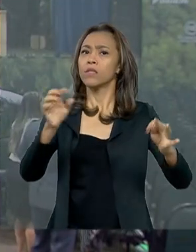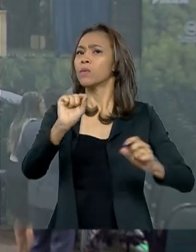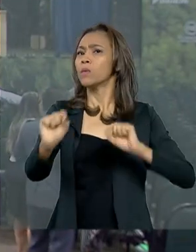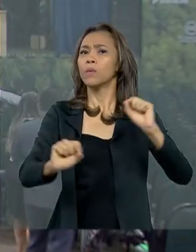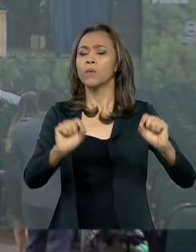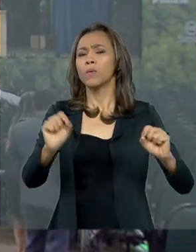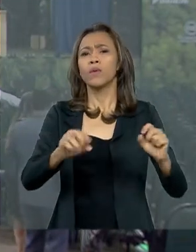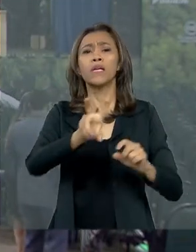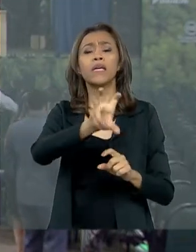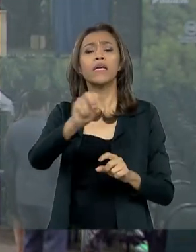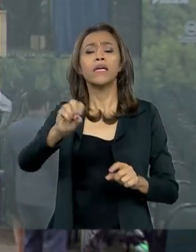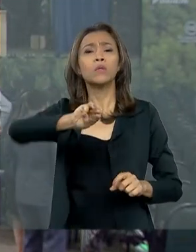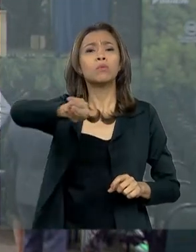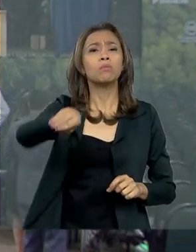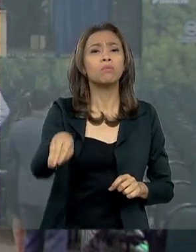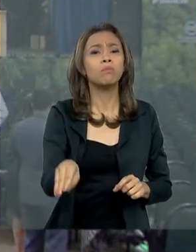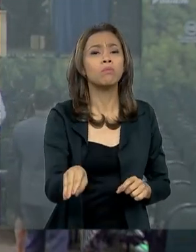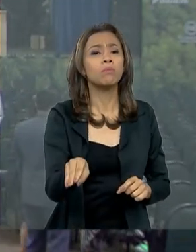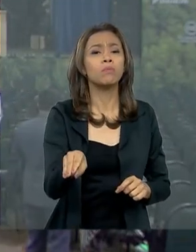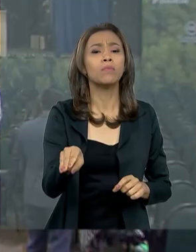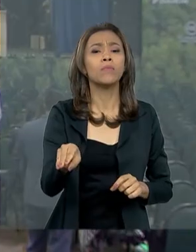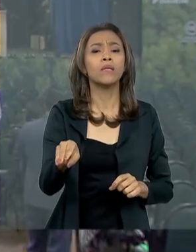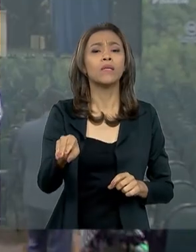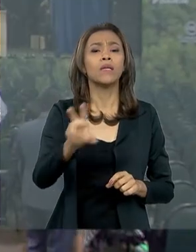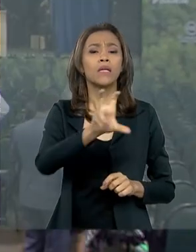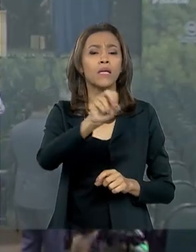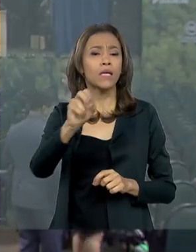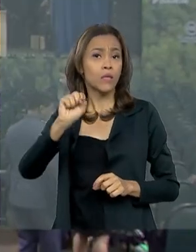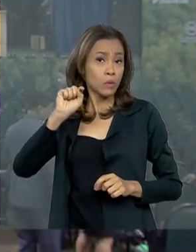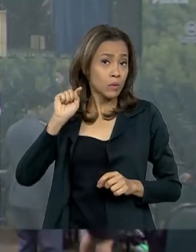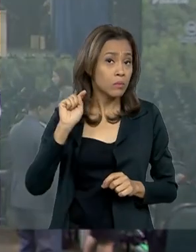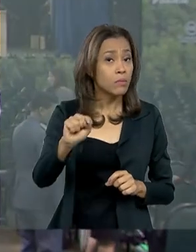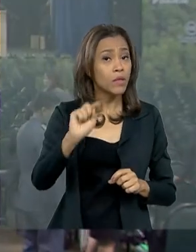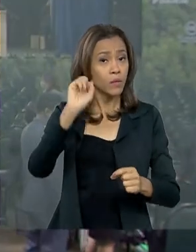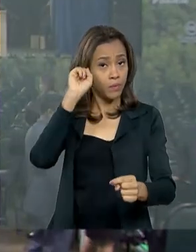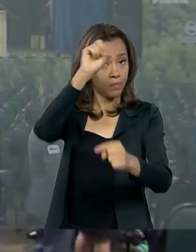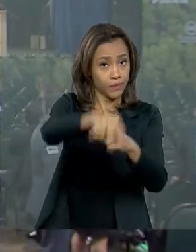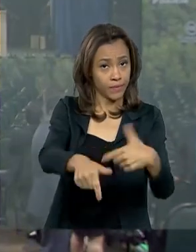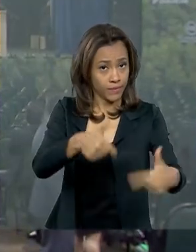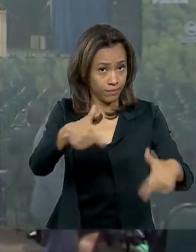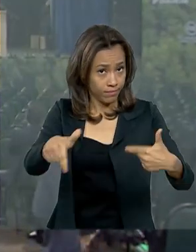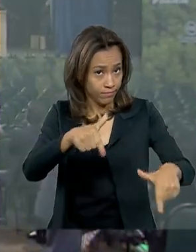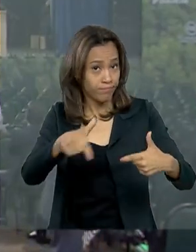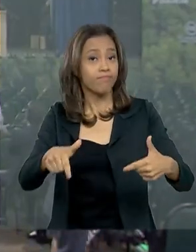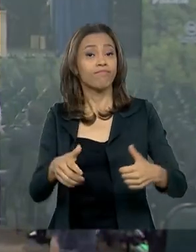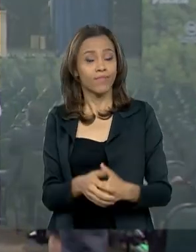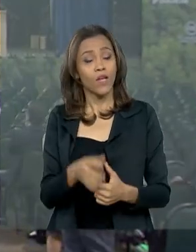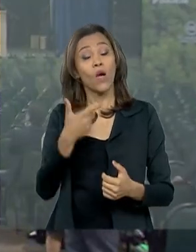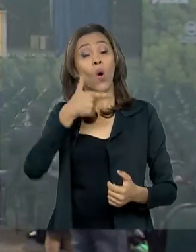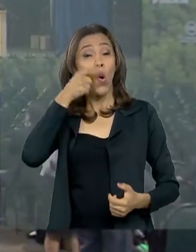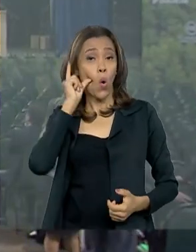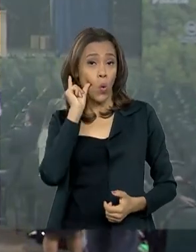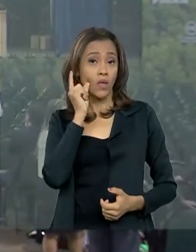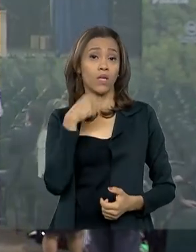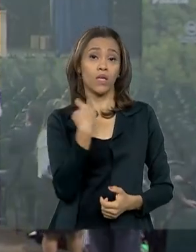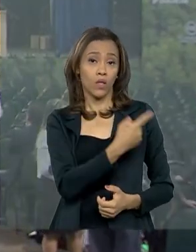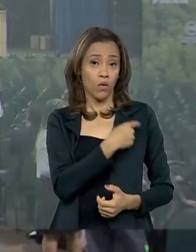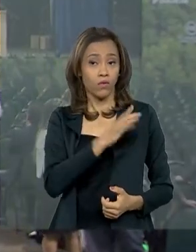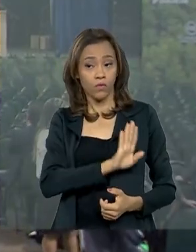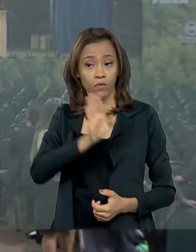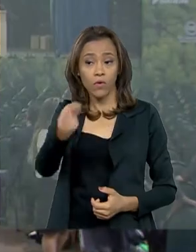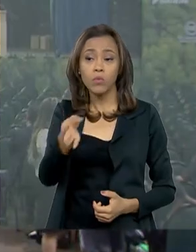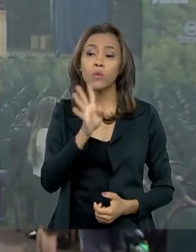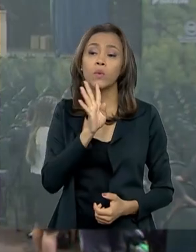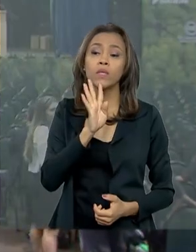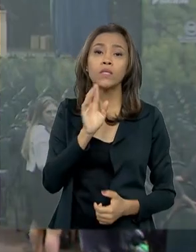milhões de empregos, 500 mil empregos diretos e indiretos. E ontem a gente foi conhecer uma indústria de motos